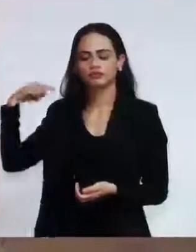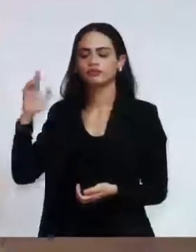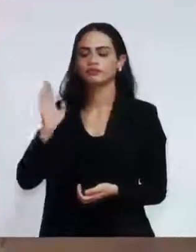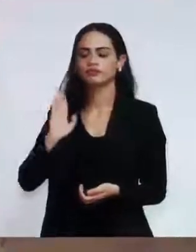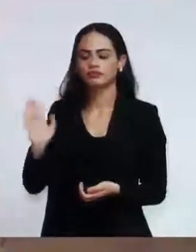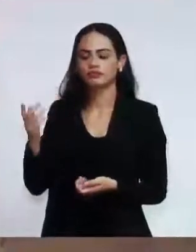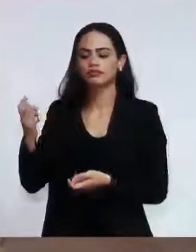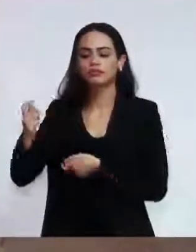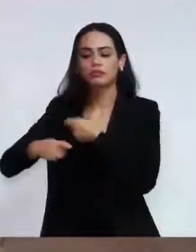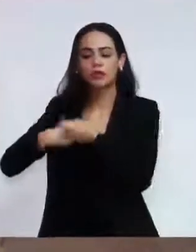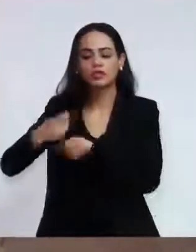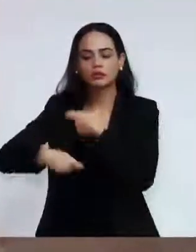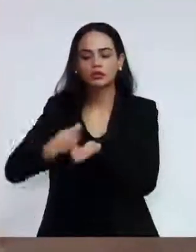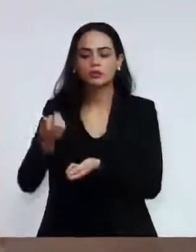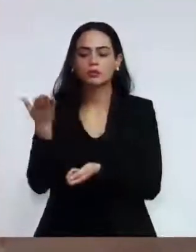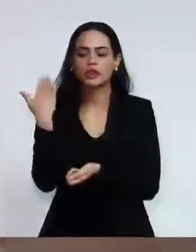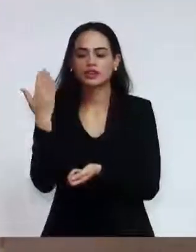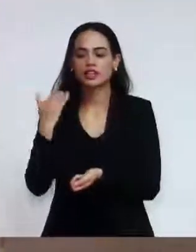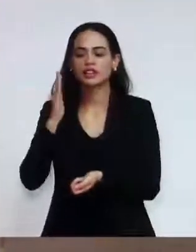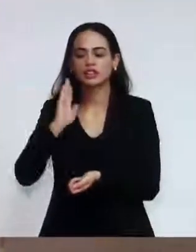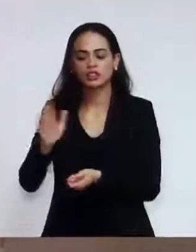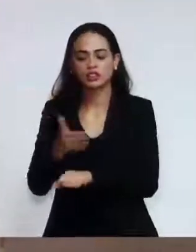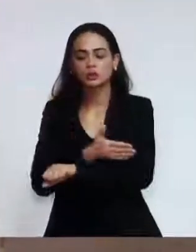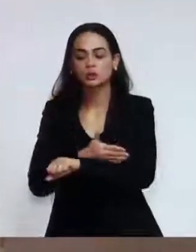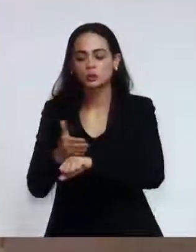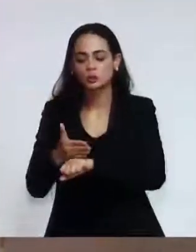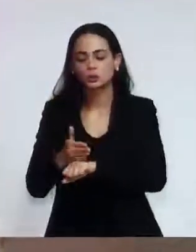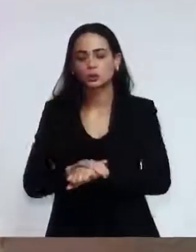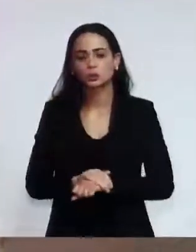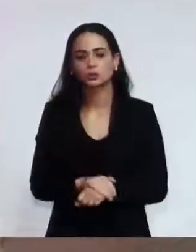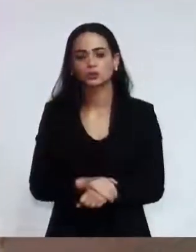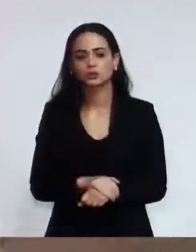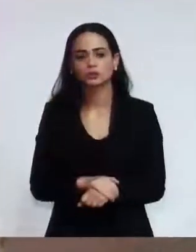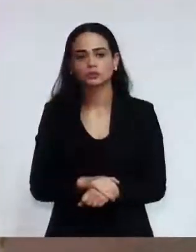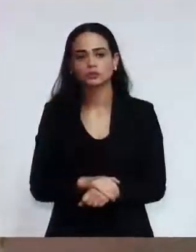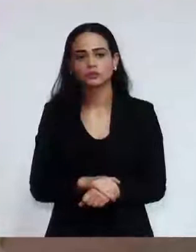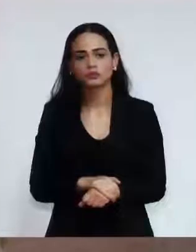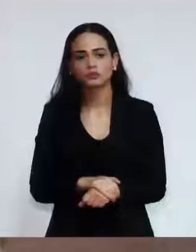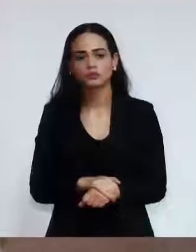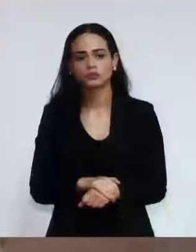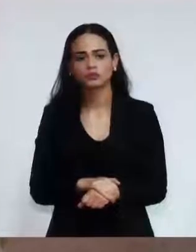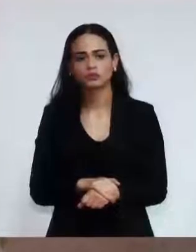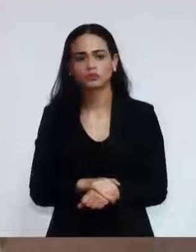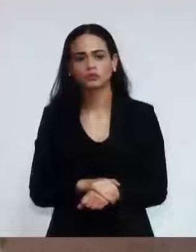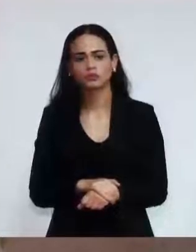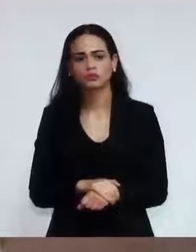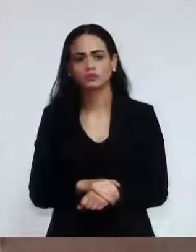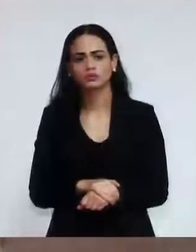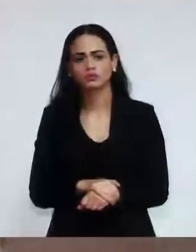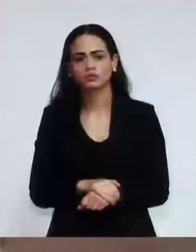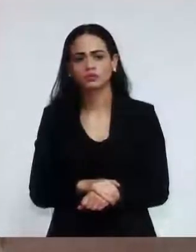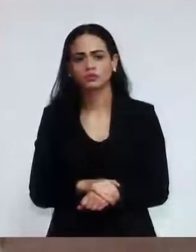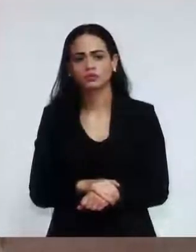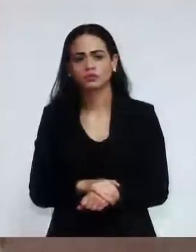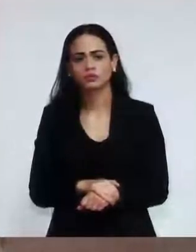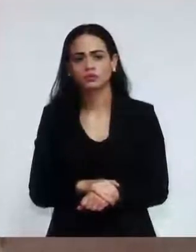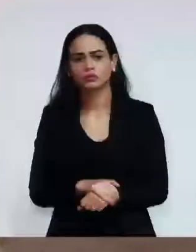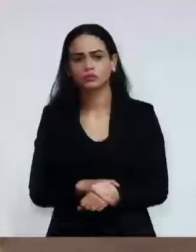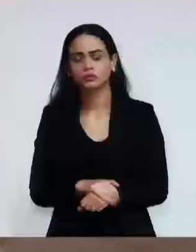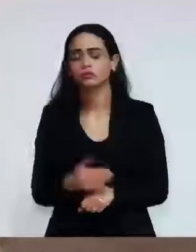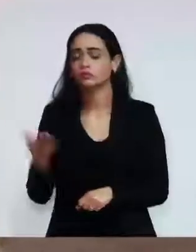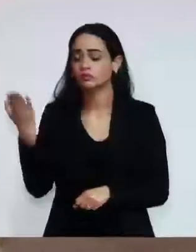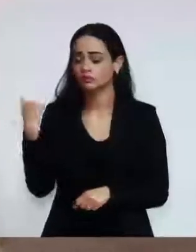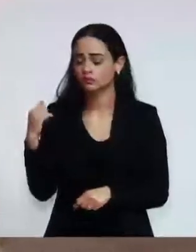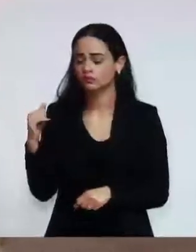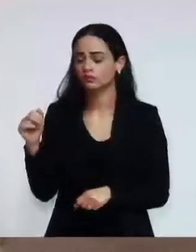administrações passadas. A época do presidente, do prefeito, presidente do seu partido, era